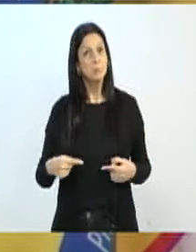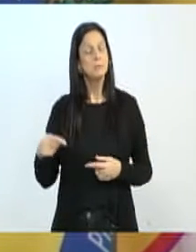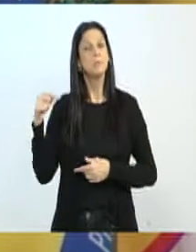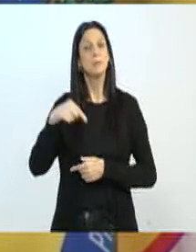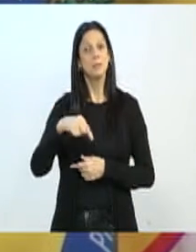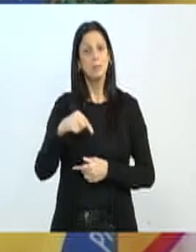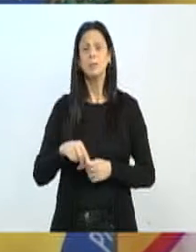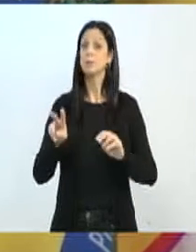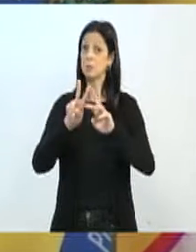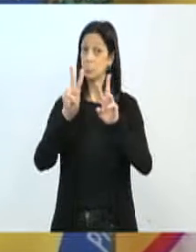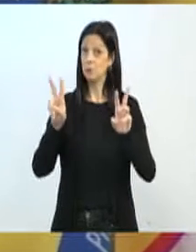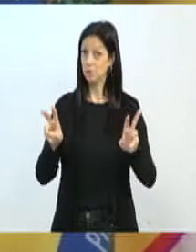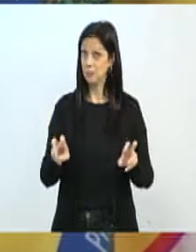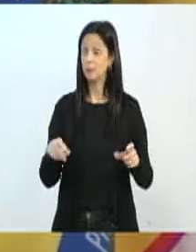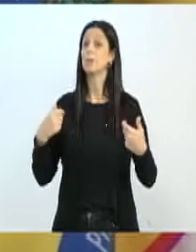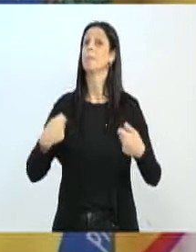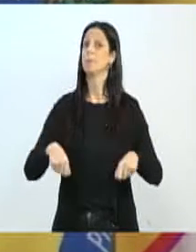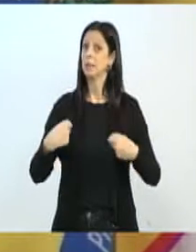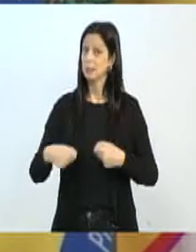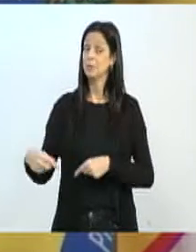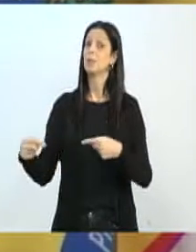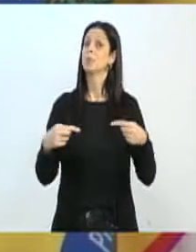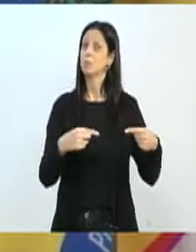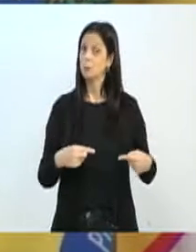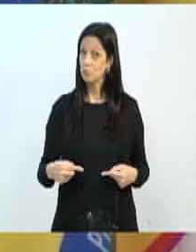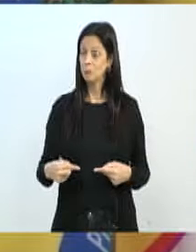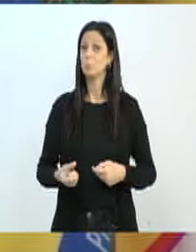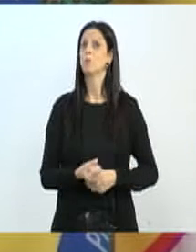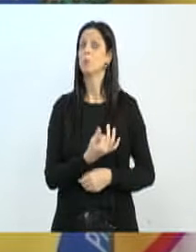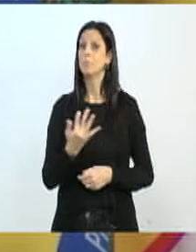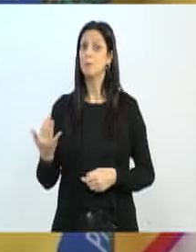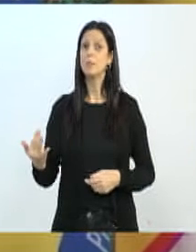recorrentes e que precisam ser discutidos muitas vezes.